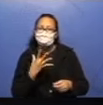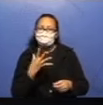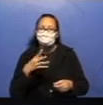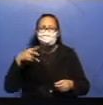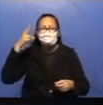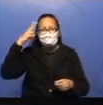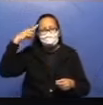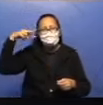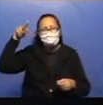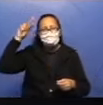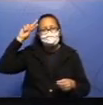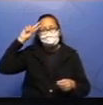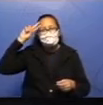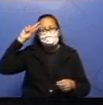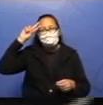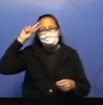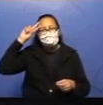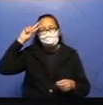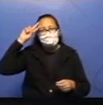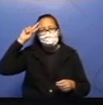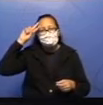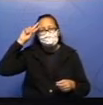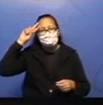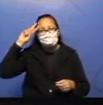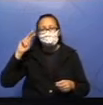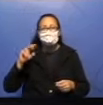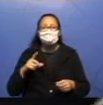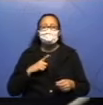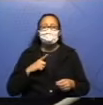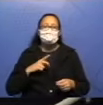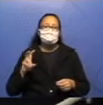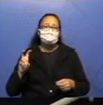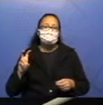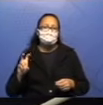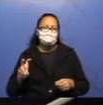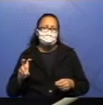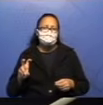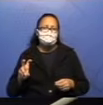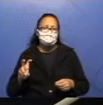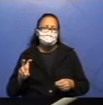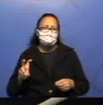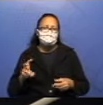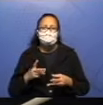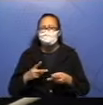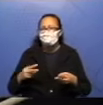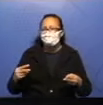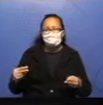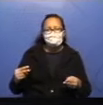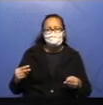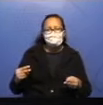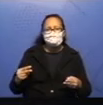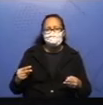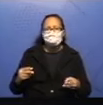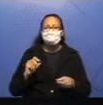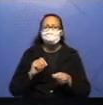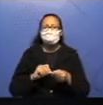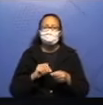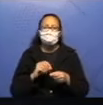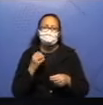apresentar para vocês cinco itens que eu preciso para estar fazendo uma... para estar criando uma boa história.